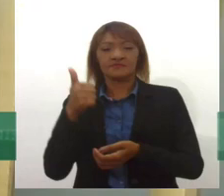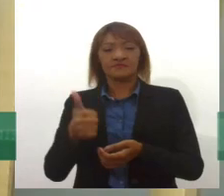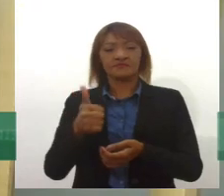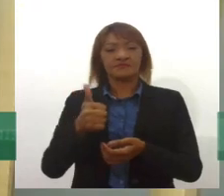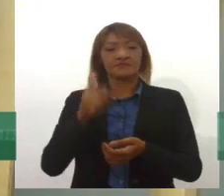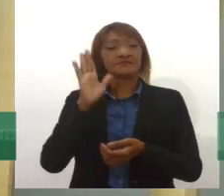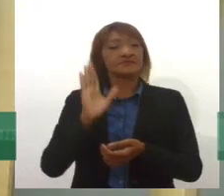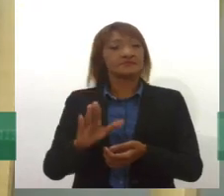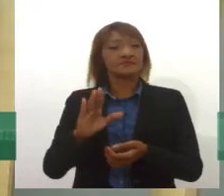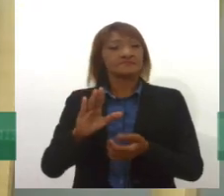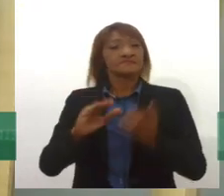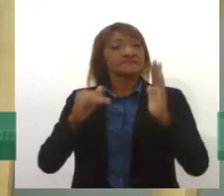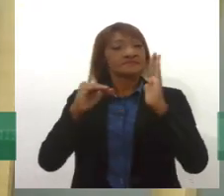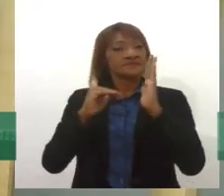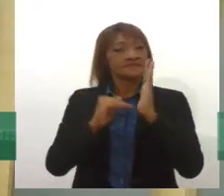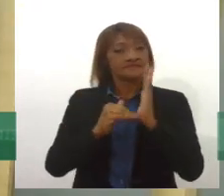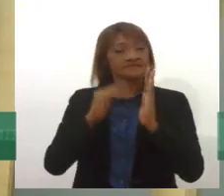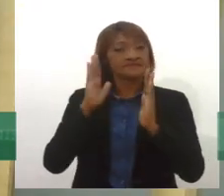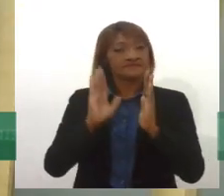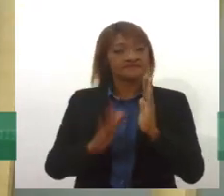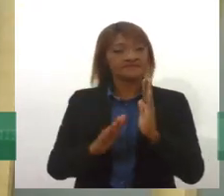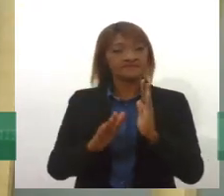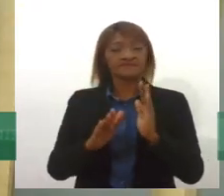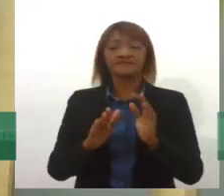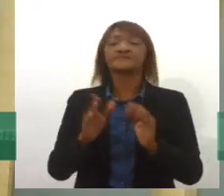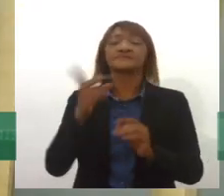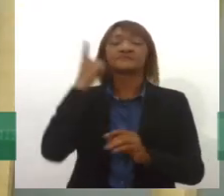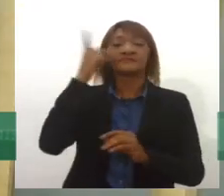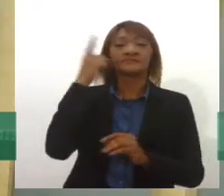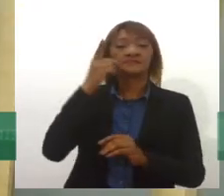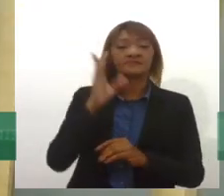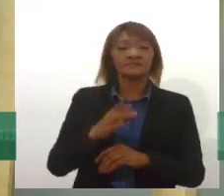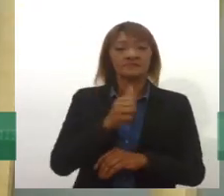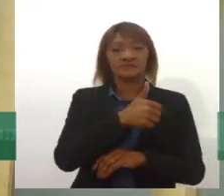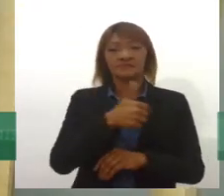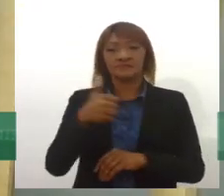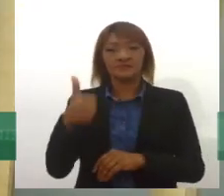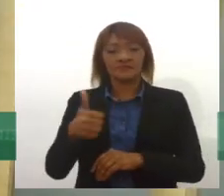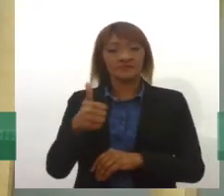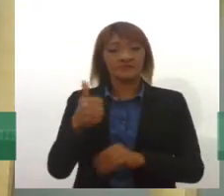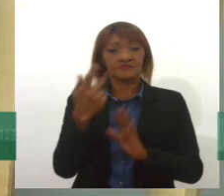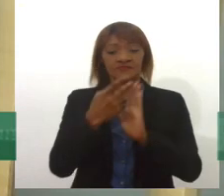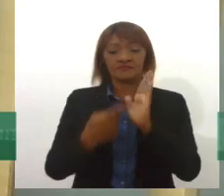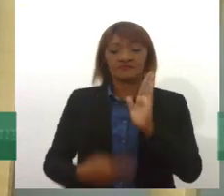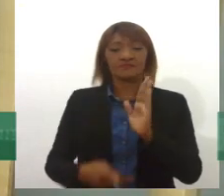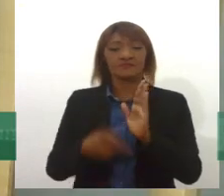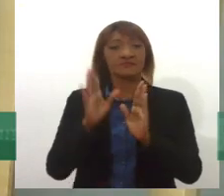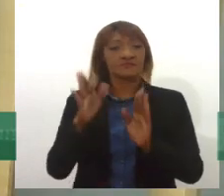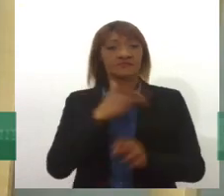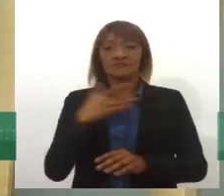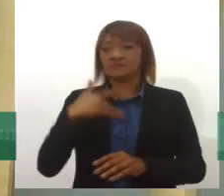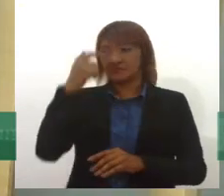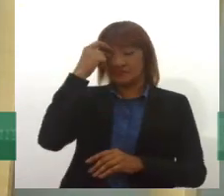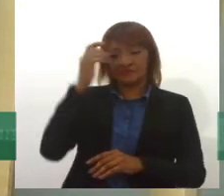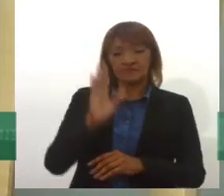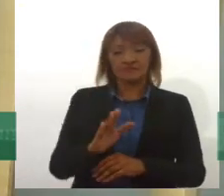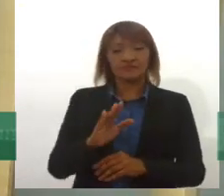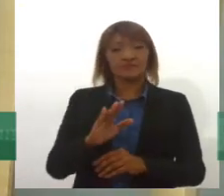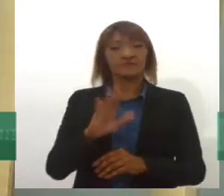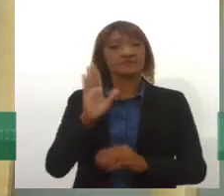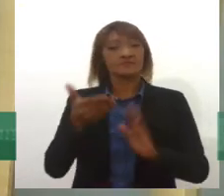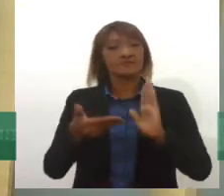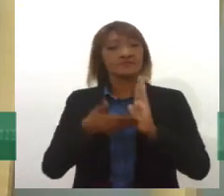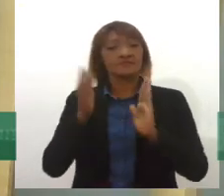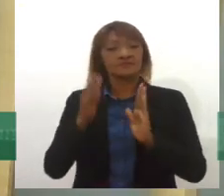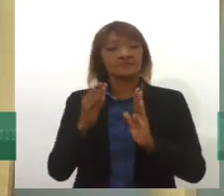contava com mais de 120 projetos com foco em políticas públicas para a saúde mental. No Senado, um deles merece